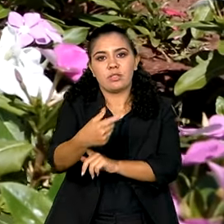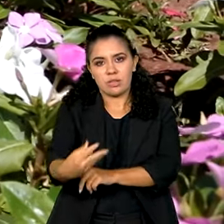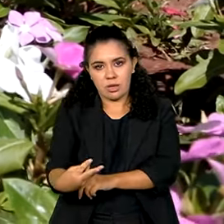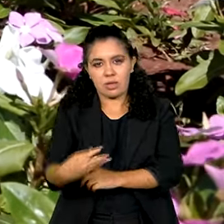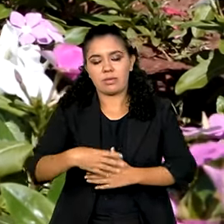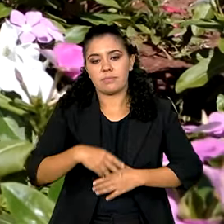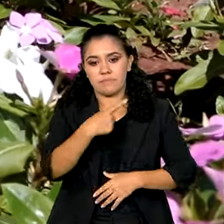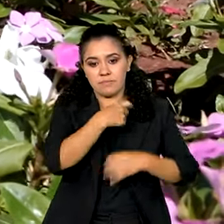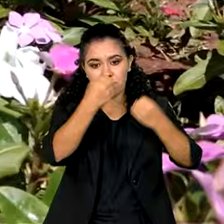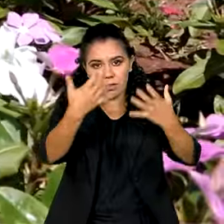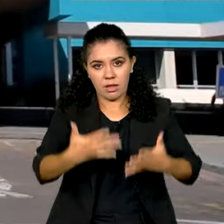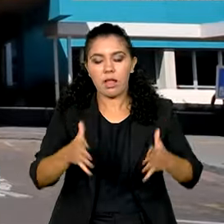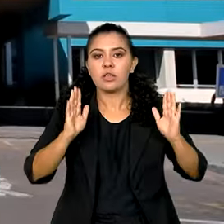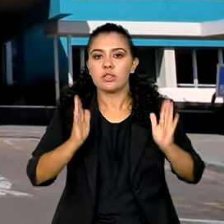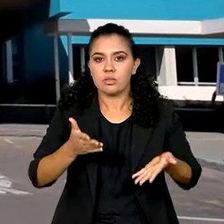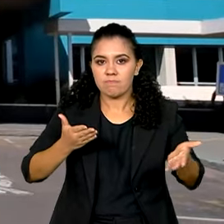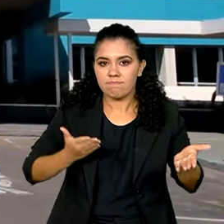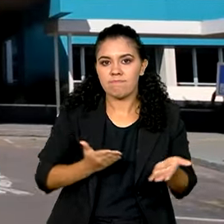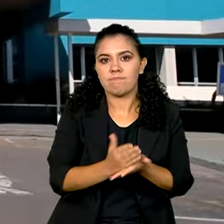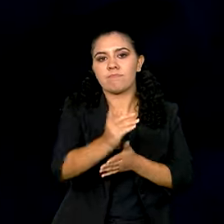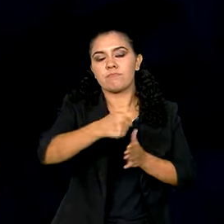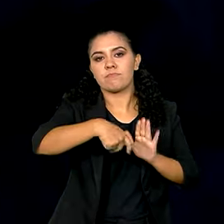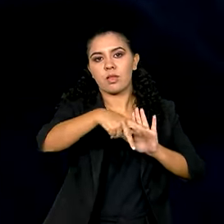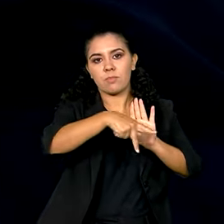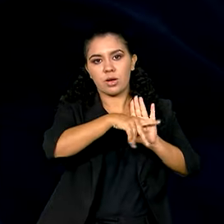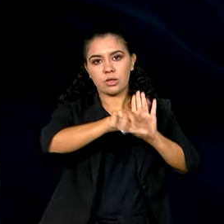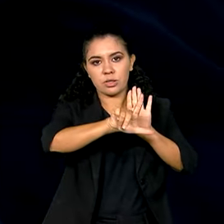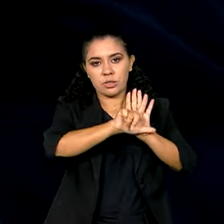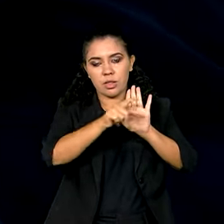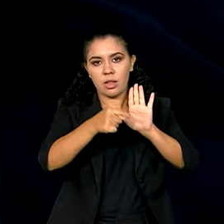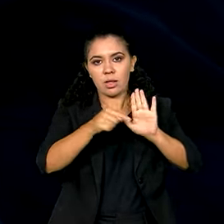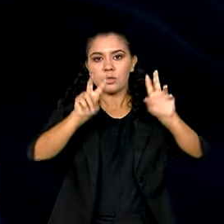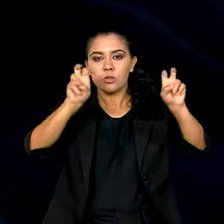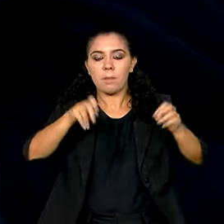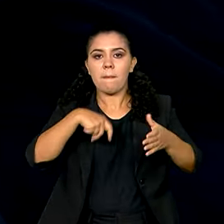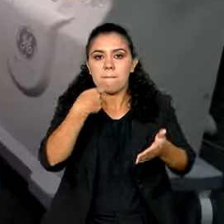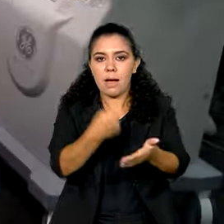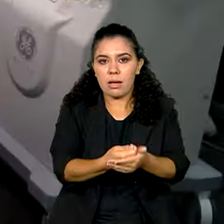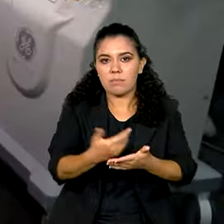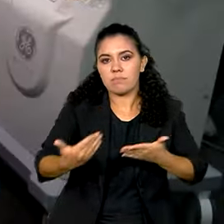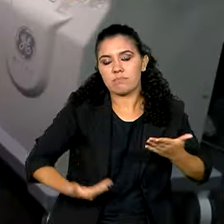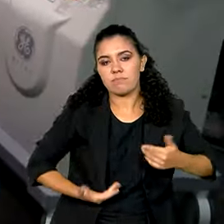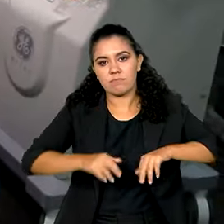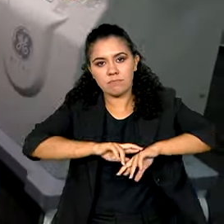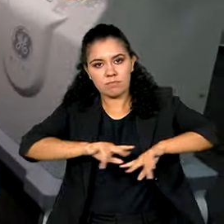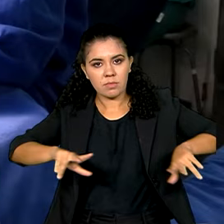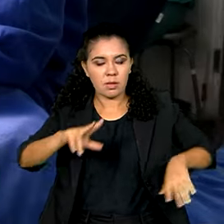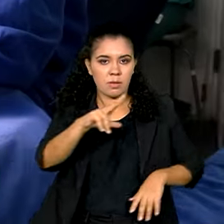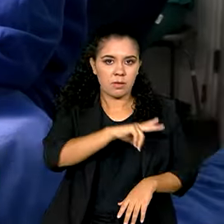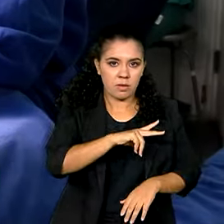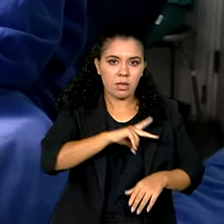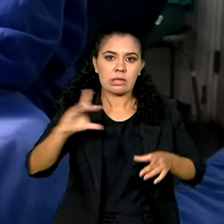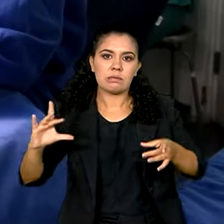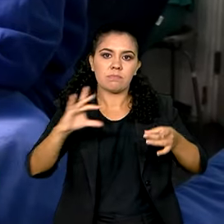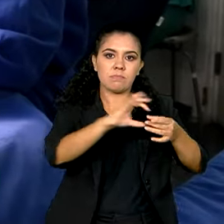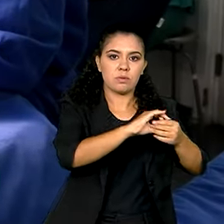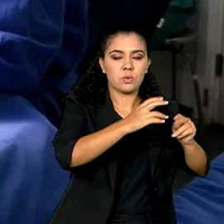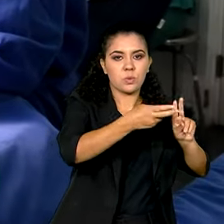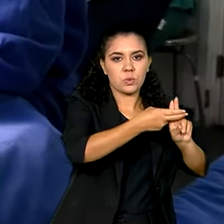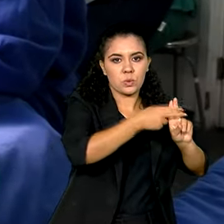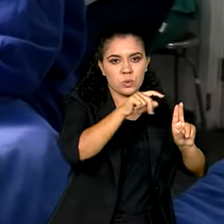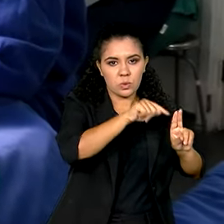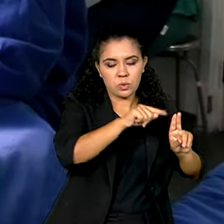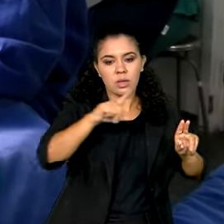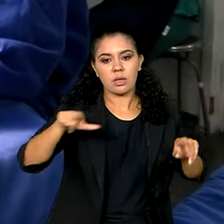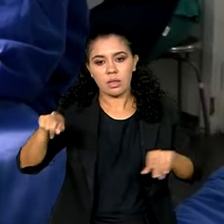Com a sanção do projeto de lei, o pagamento dos serviços privados feitos pelo Sistema Único de Saúde em hospitais